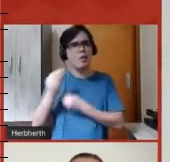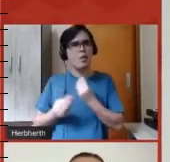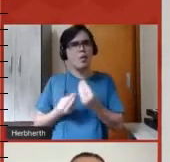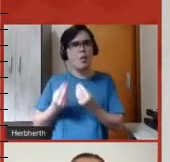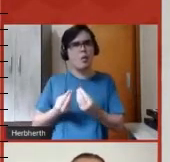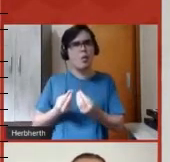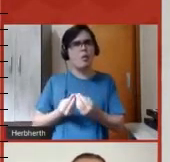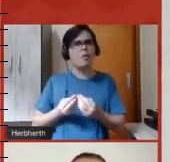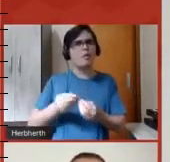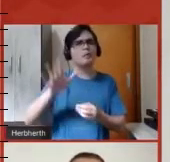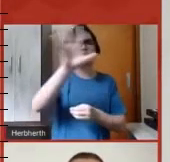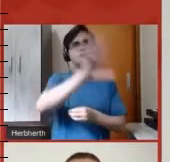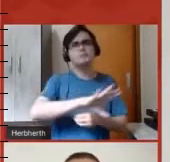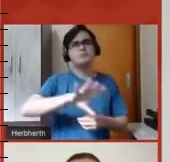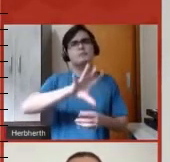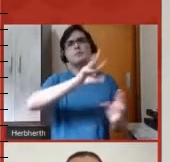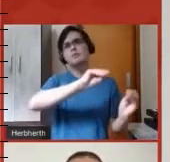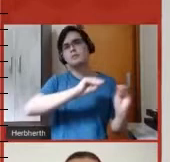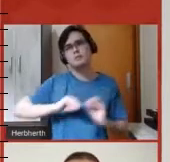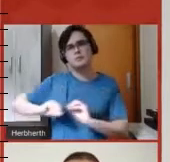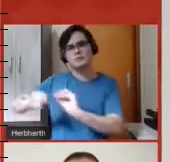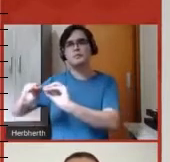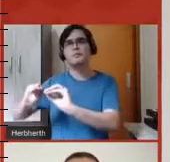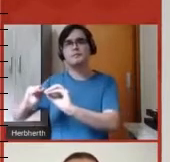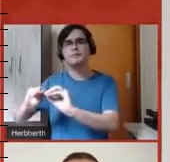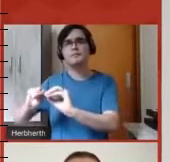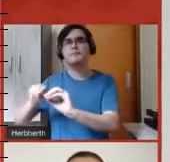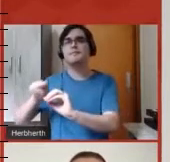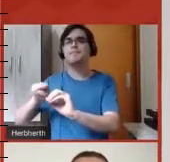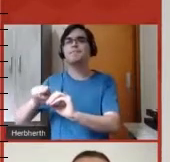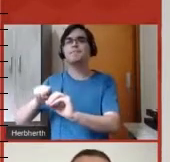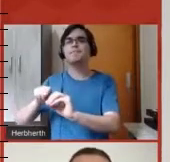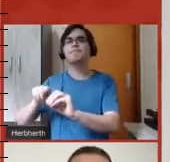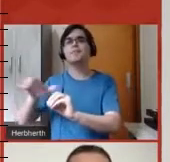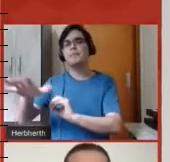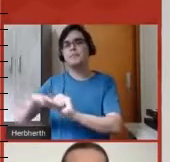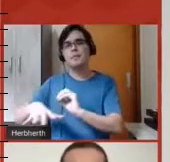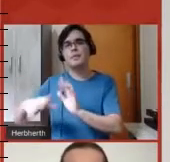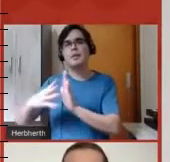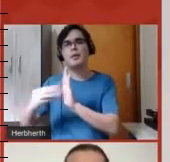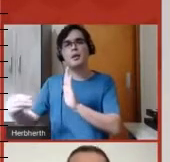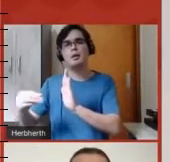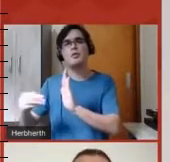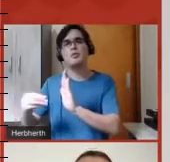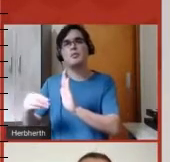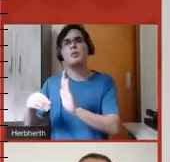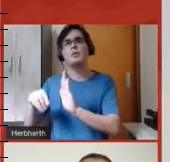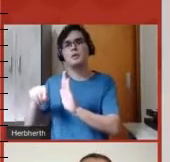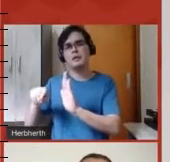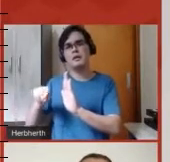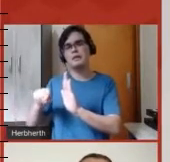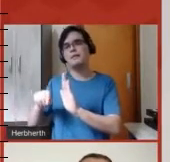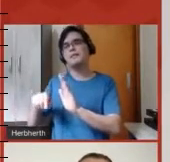transportar isso, transportar essas demandas, essas necessidades para esse modelo também não presencial.